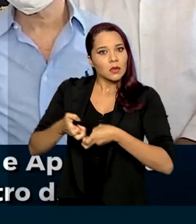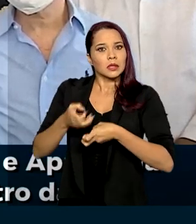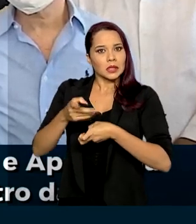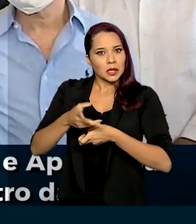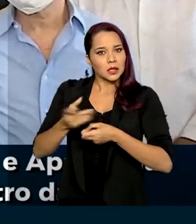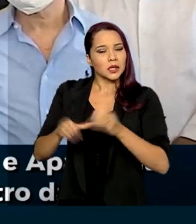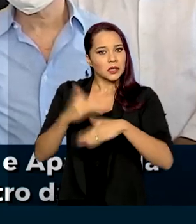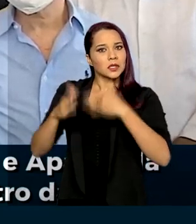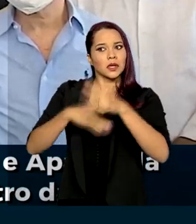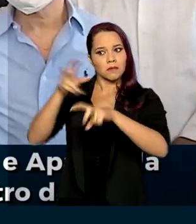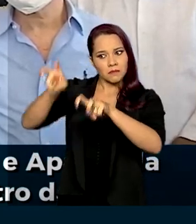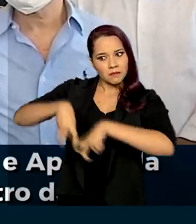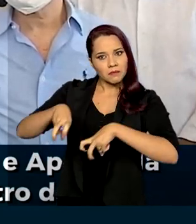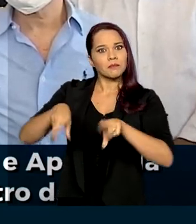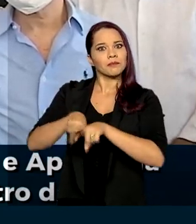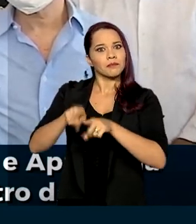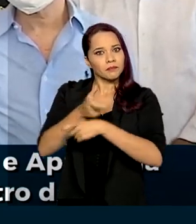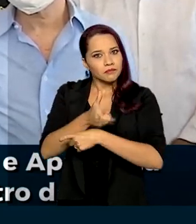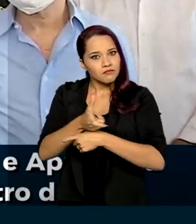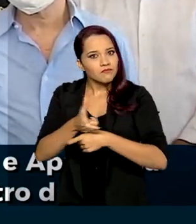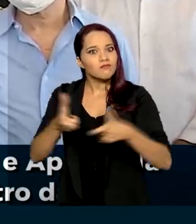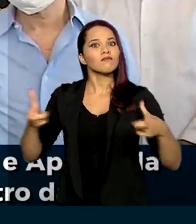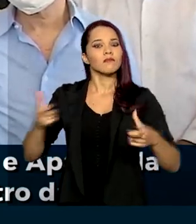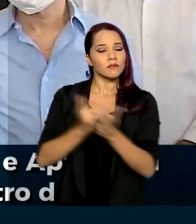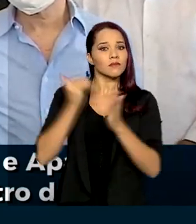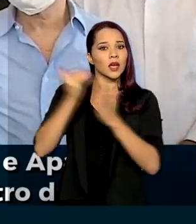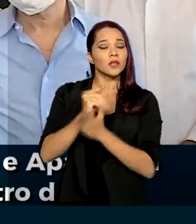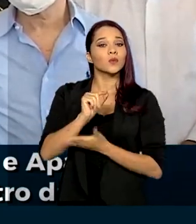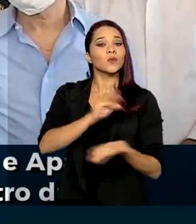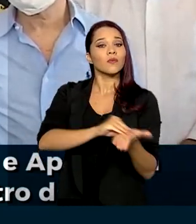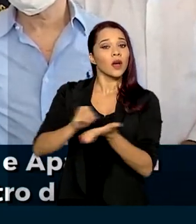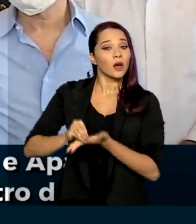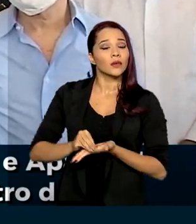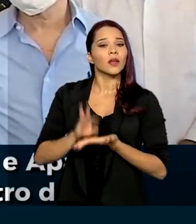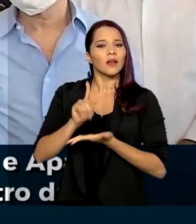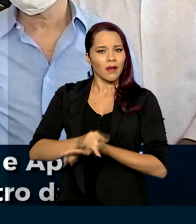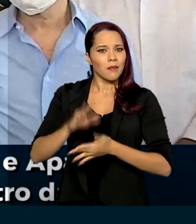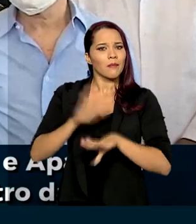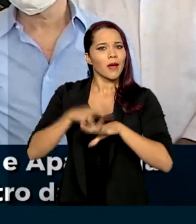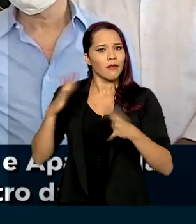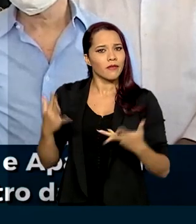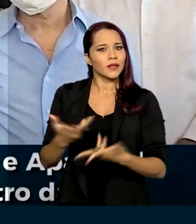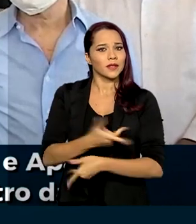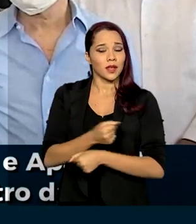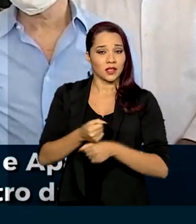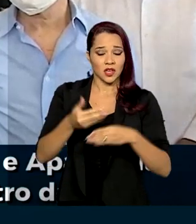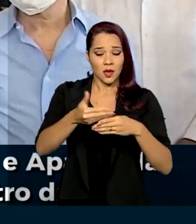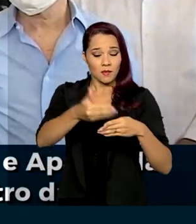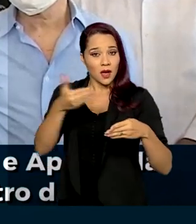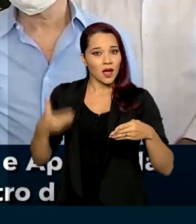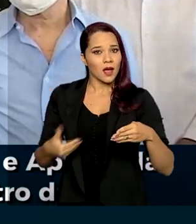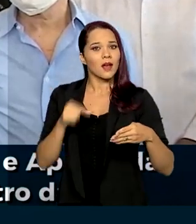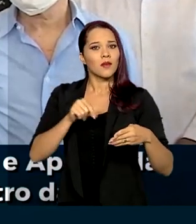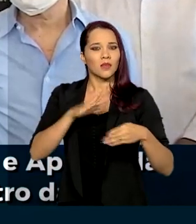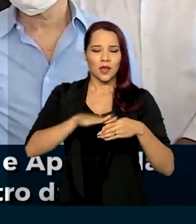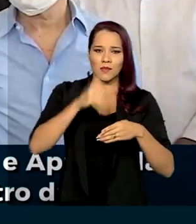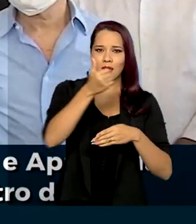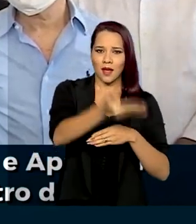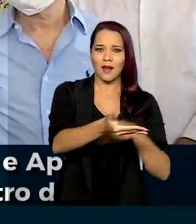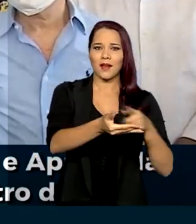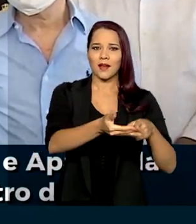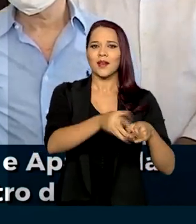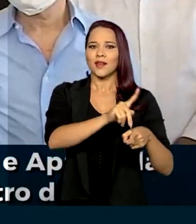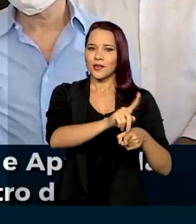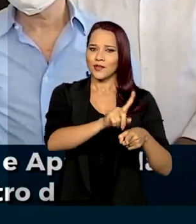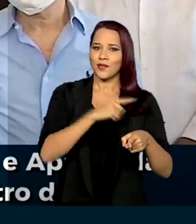agro é muito importante e vai crescer ainda mais. E o que falta é ser eficiente da porteira para fora, porque da porteira para dentro,